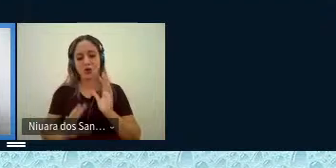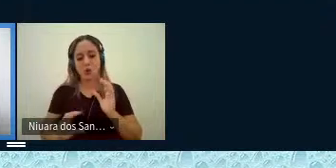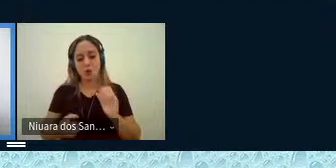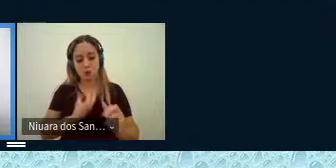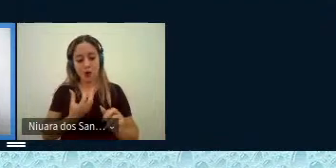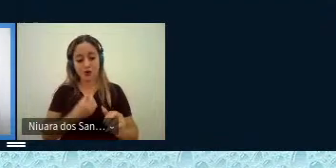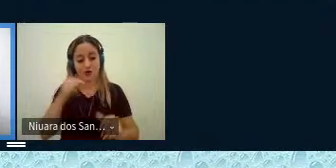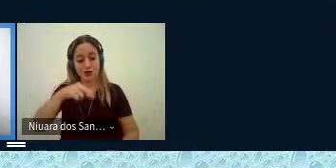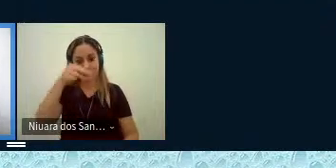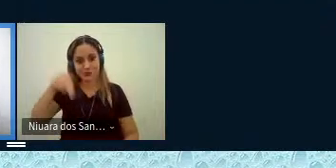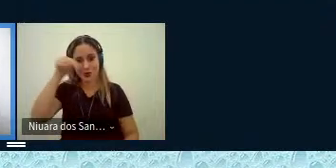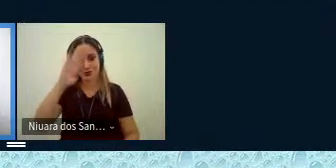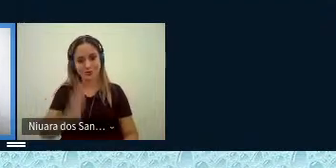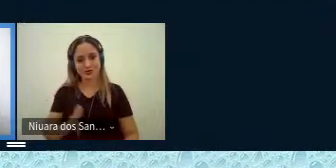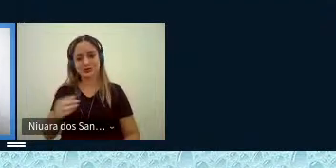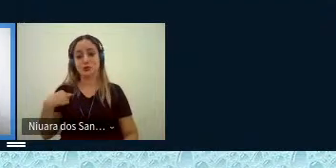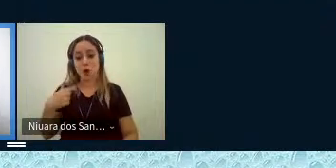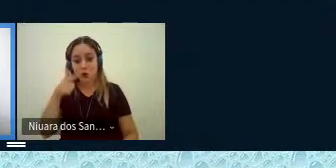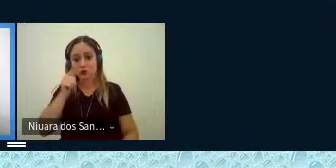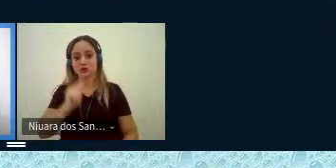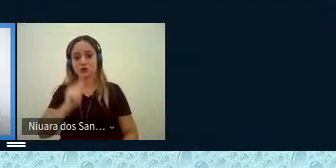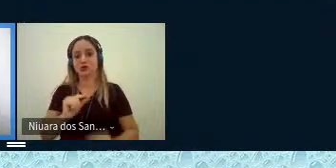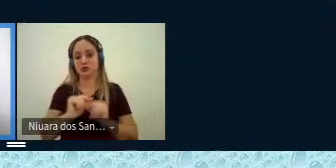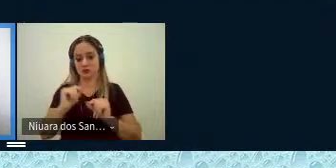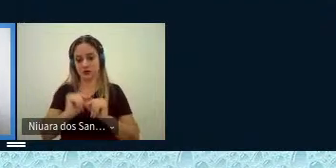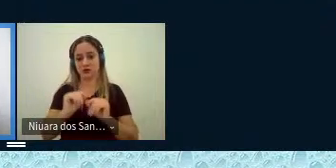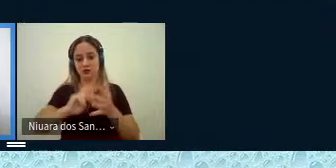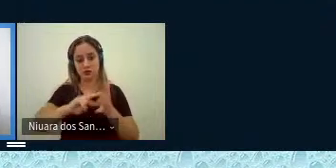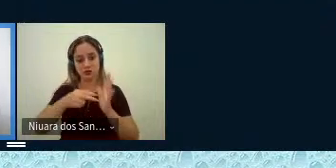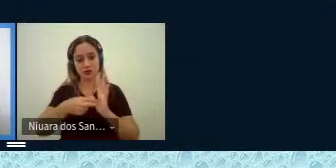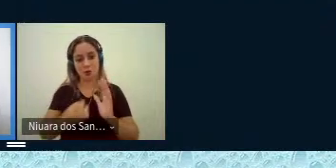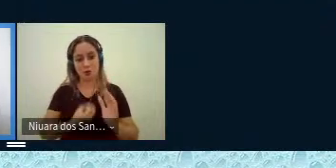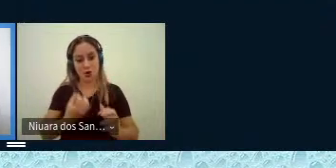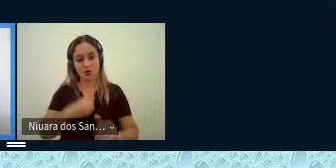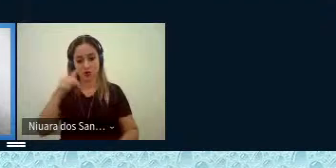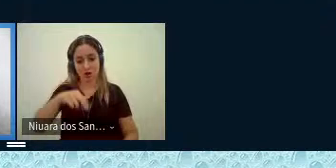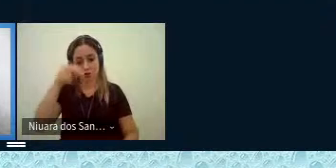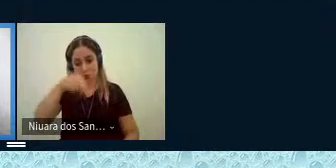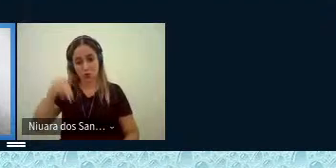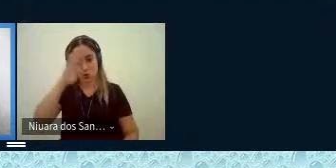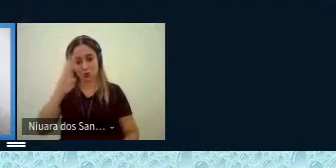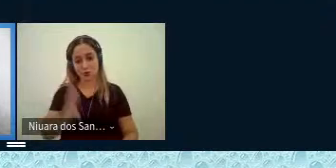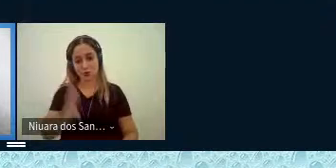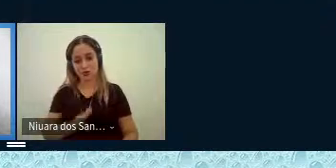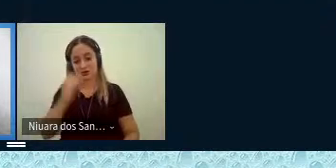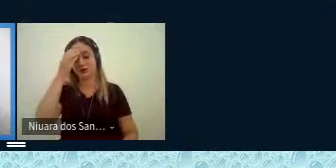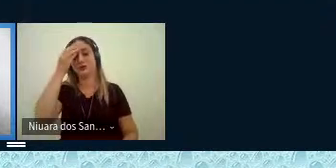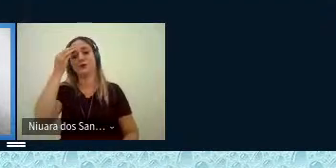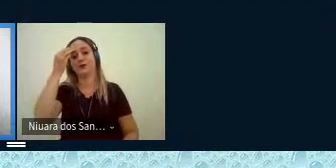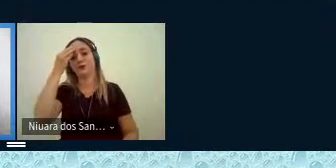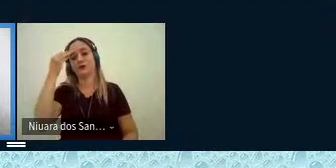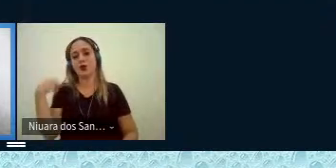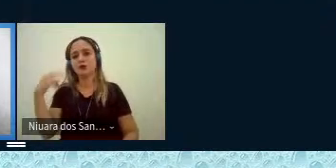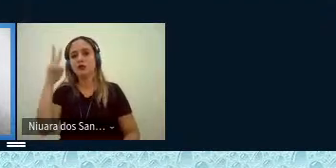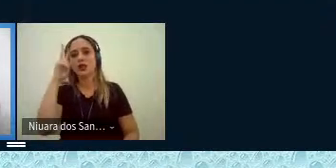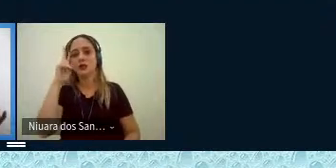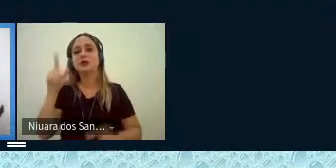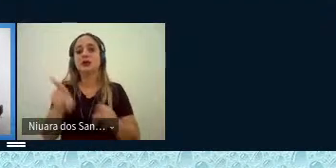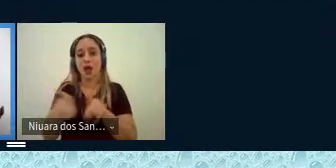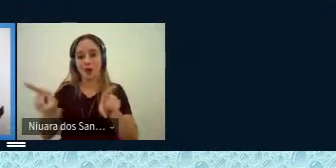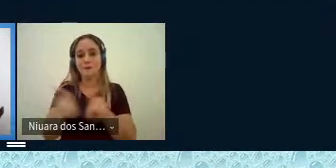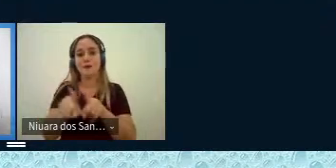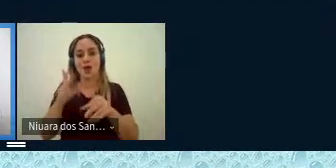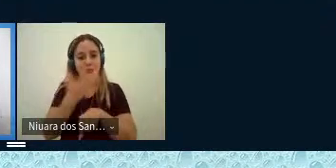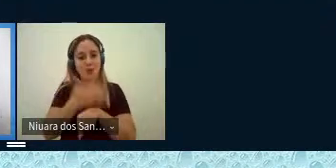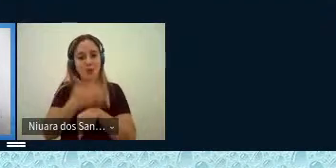Para que eu alcançasse esse glossário dos significados poéticos do norte do Brasil, eu fui lembrar também da minha